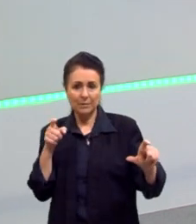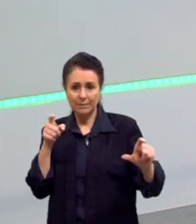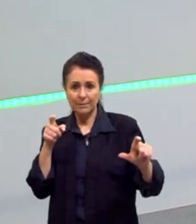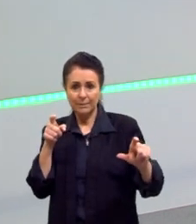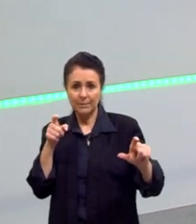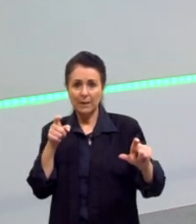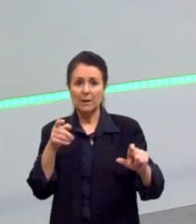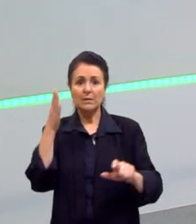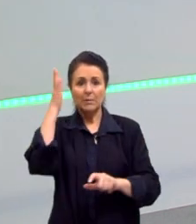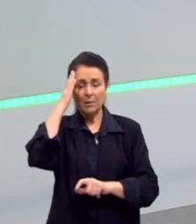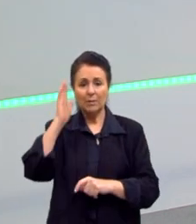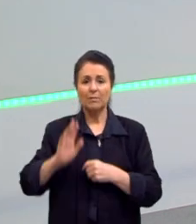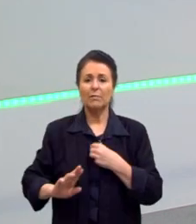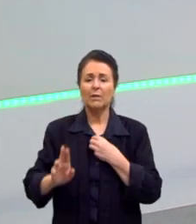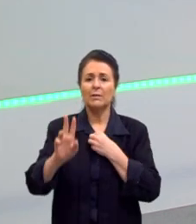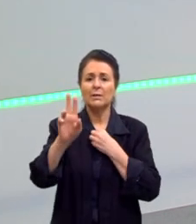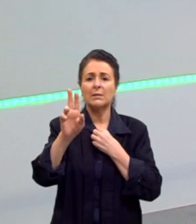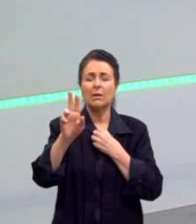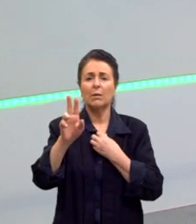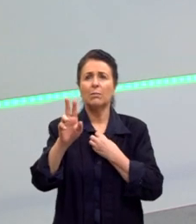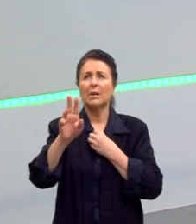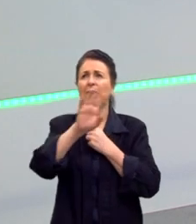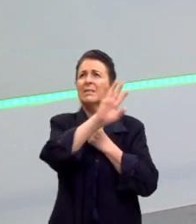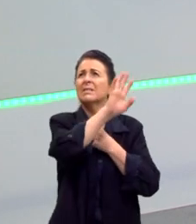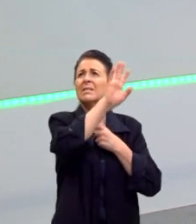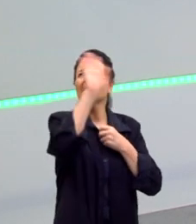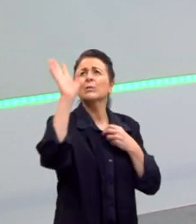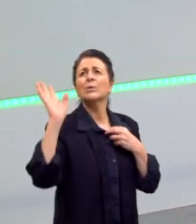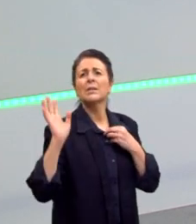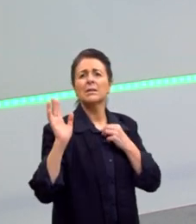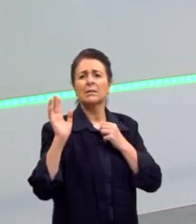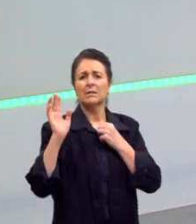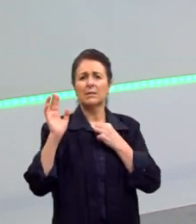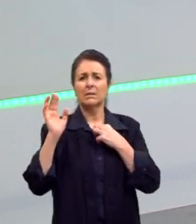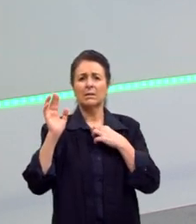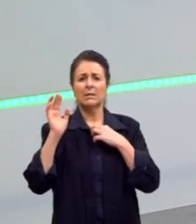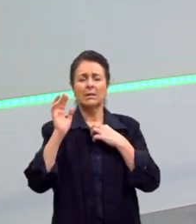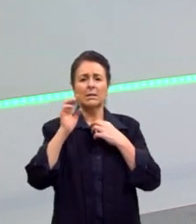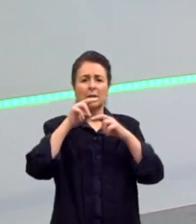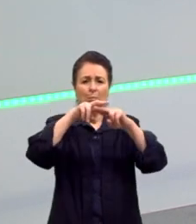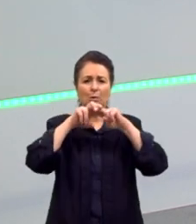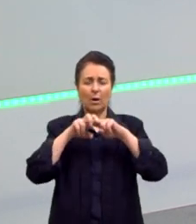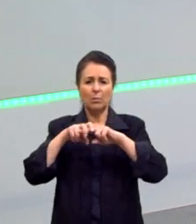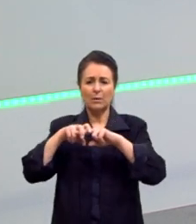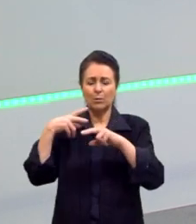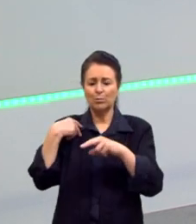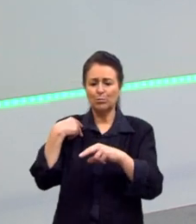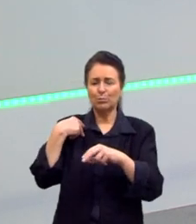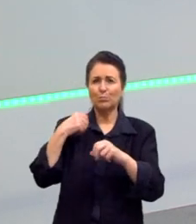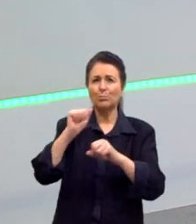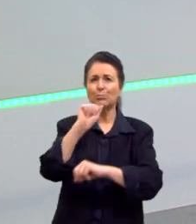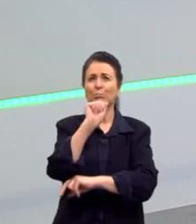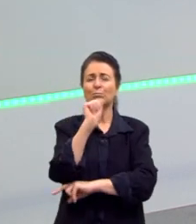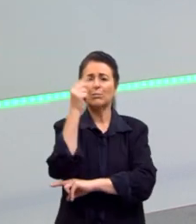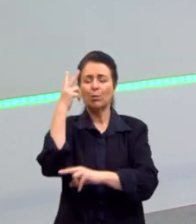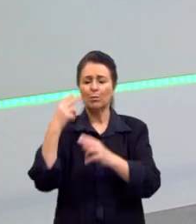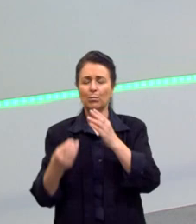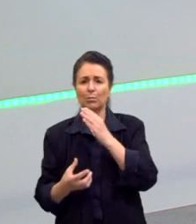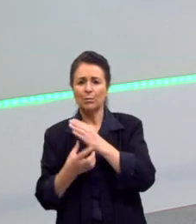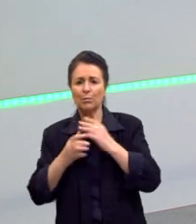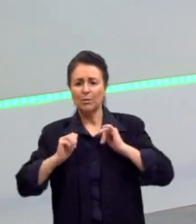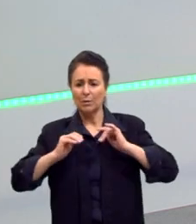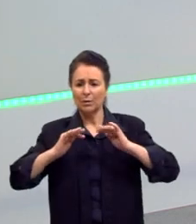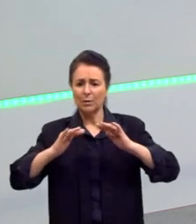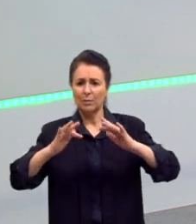da valorização da natureza brasileira. Ela é muito importante por causa do nacionalismo. Mas já na segunda metade do século